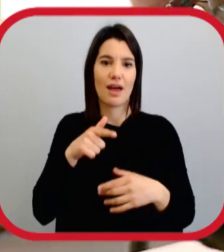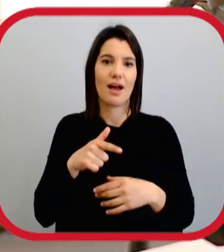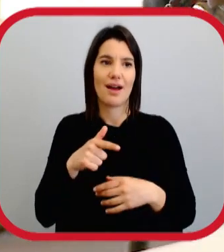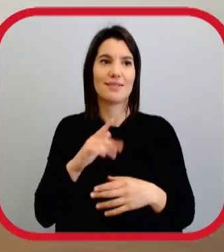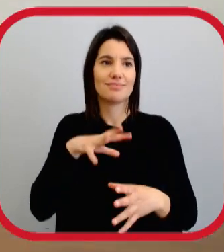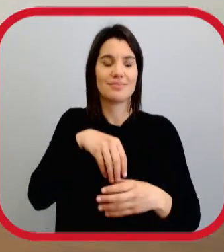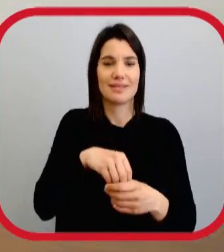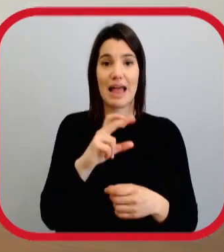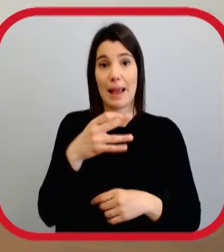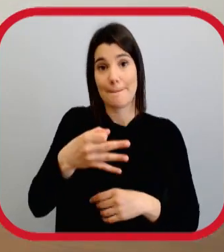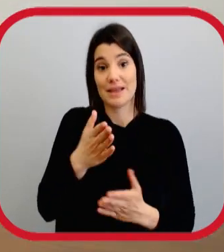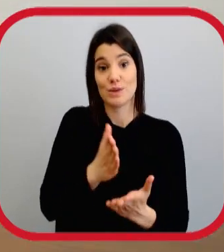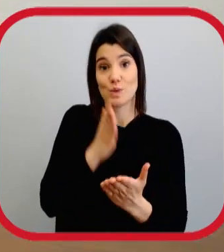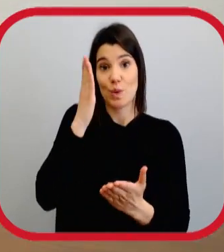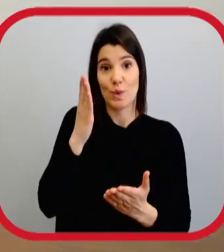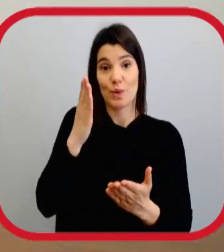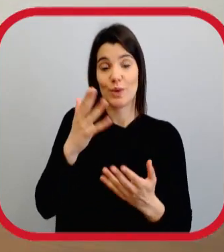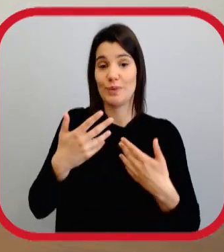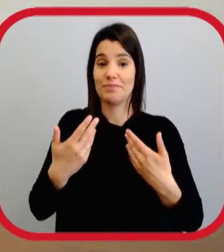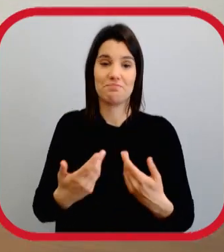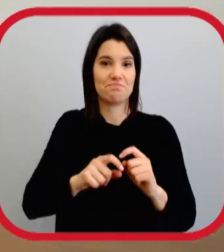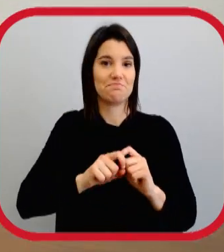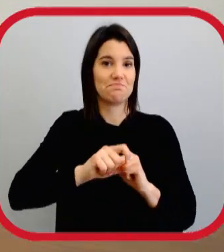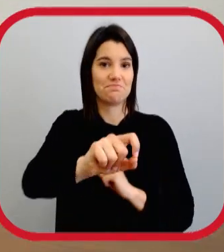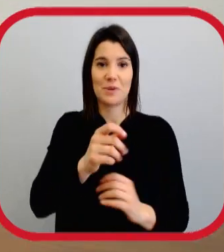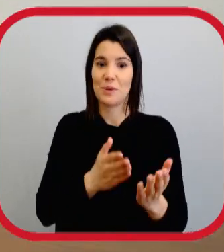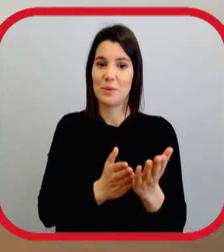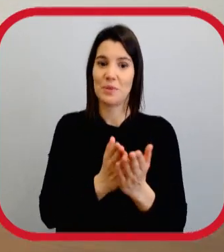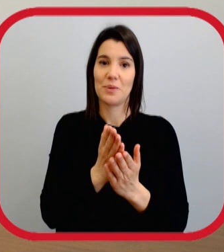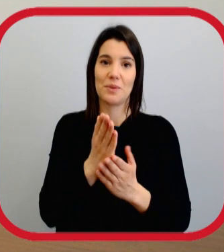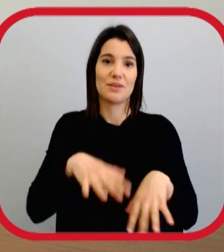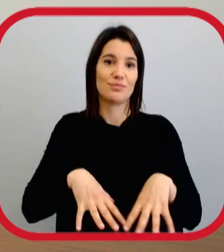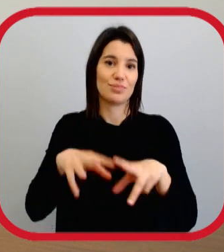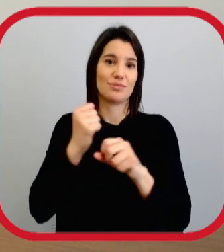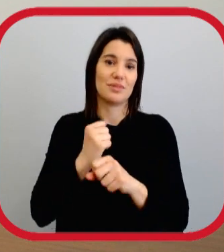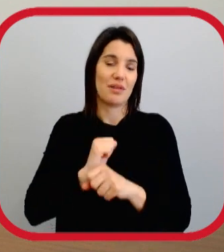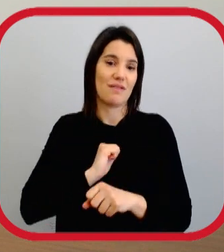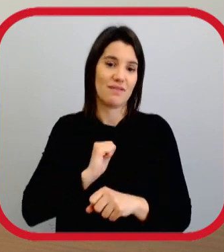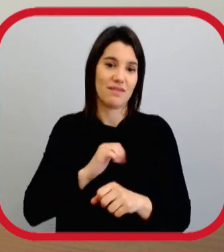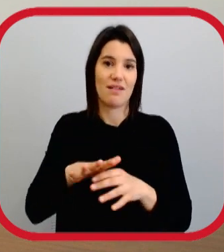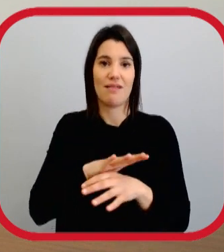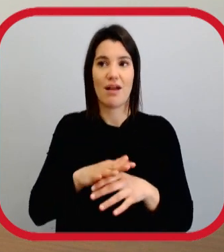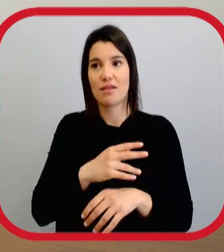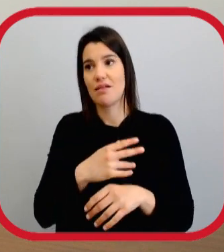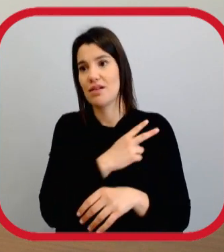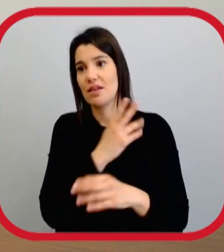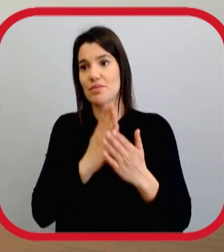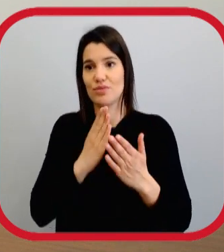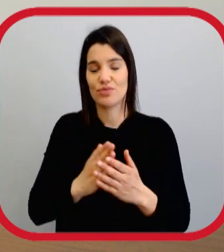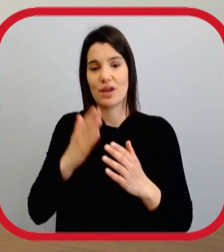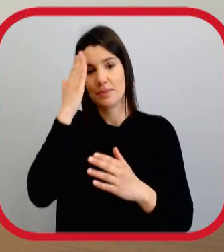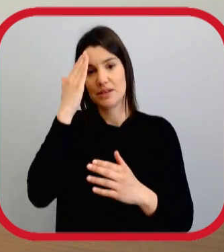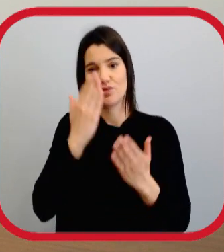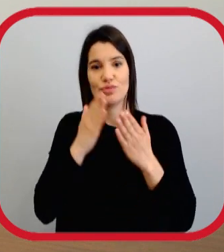que me trouxe para o universo das relações públicas em exclusivo e daqui já não saí e continuo a desenvolver toda a minha carreira, minha componente